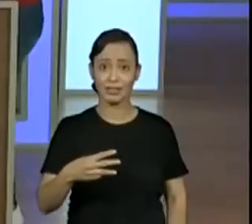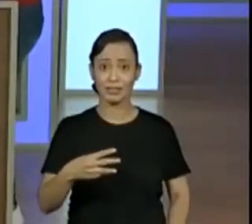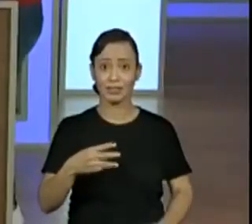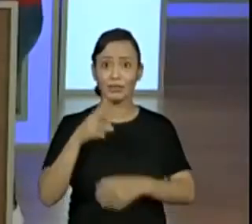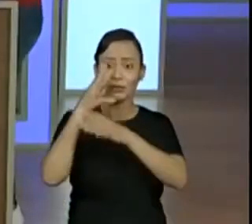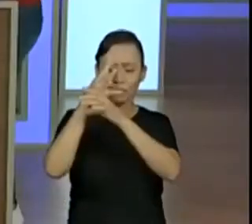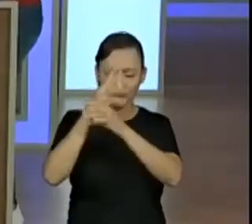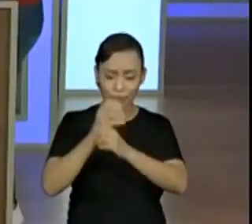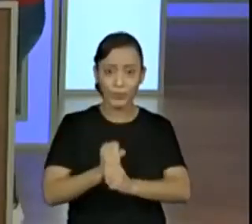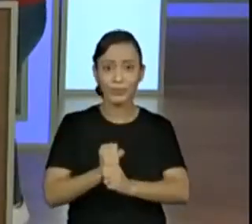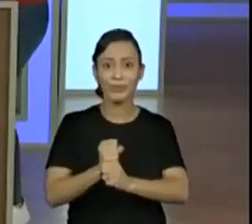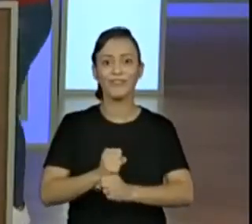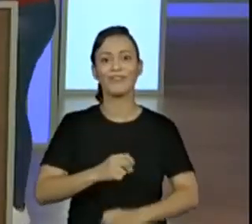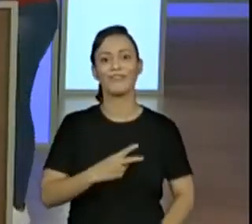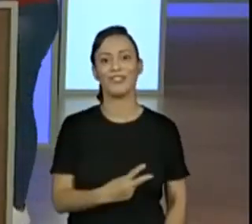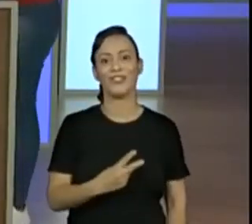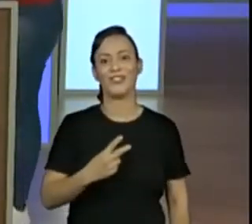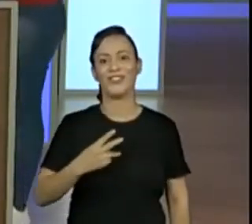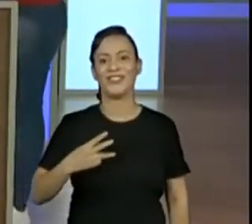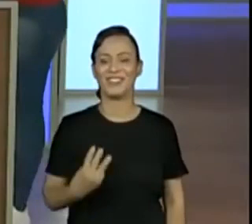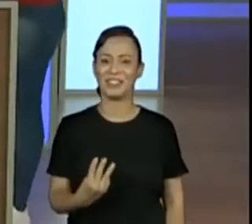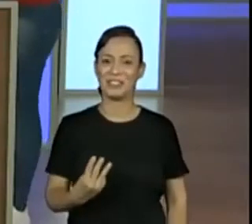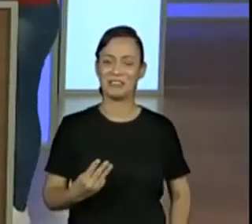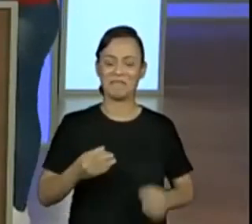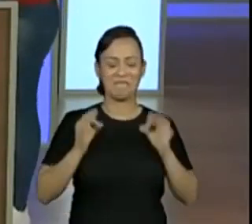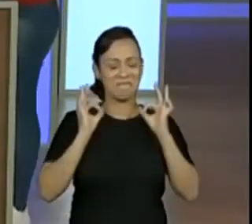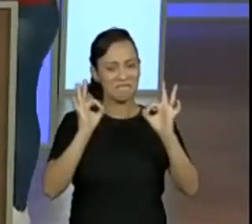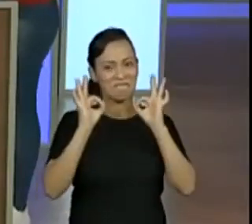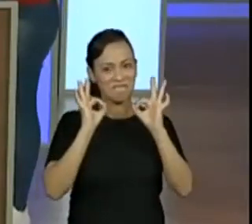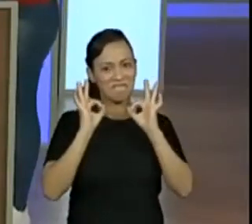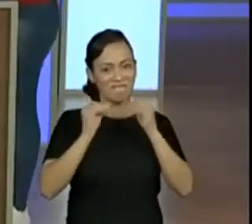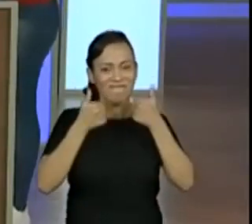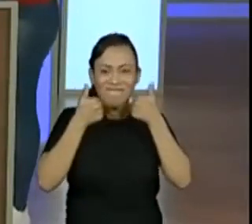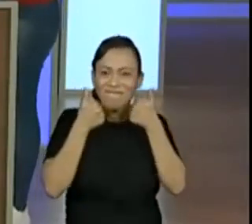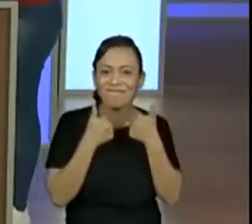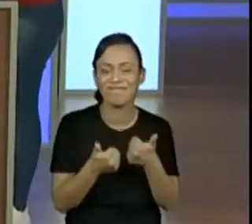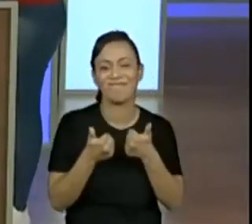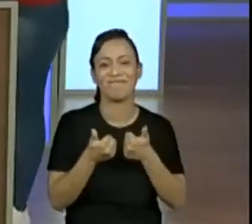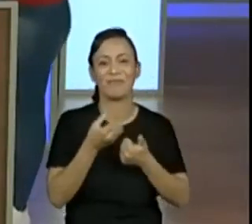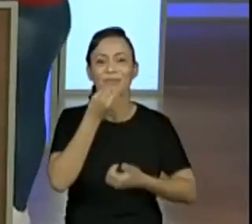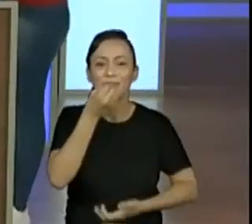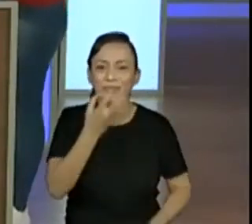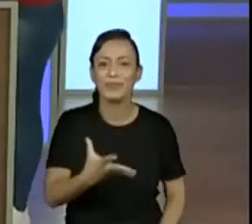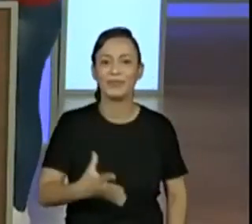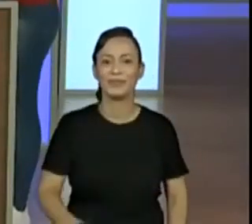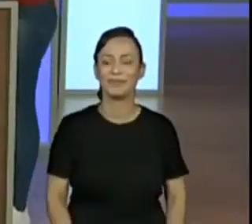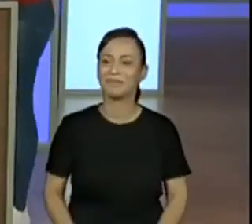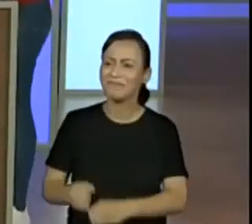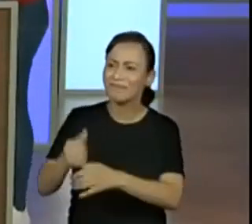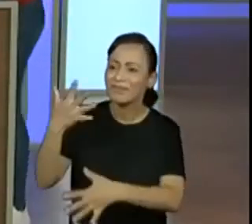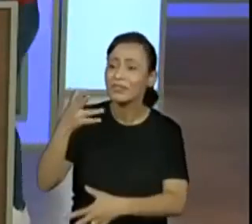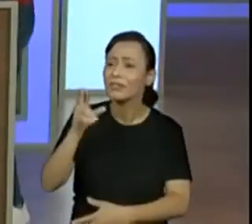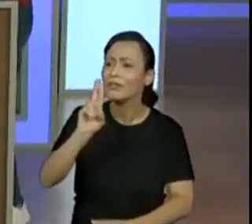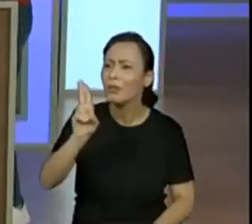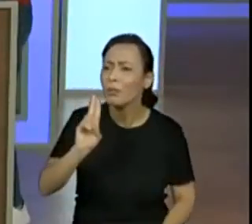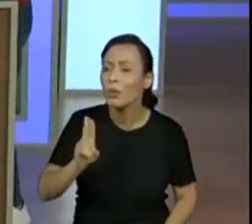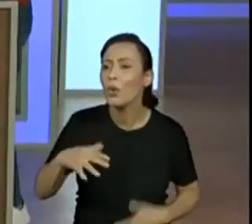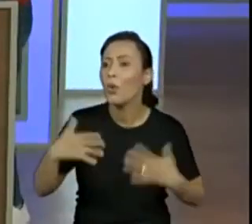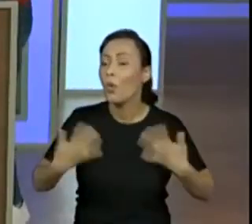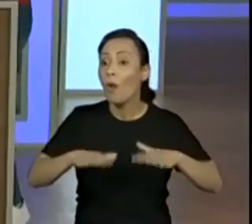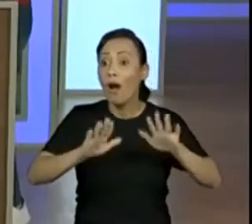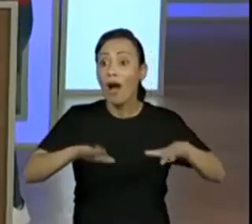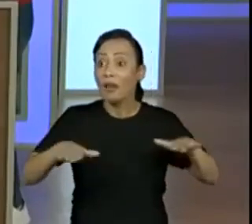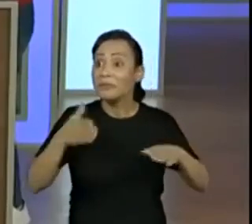vinte e depois mais o três. Perfeito, perfeito. É isso mesmo. Felipe, Elisa, olha que legal, quantos